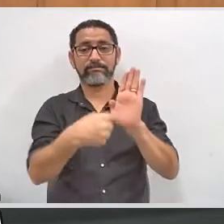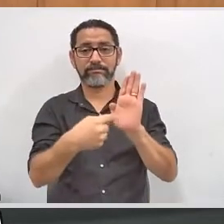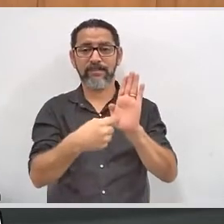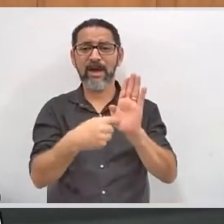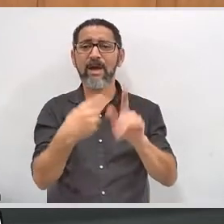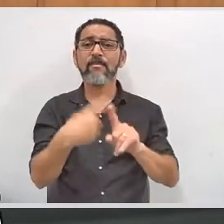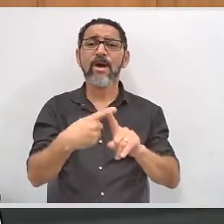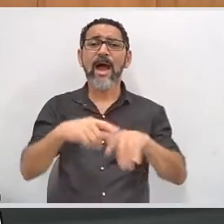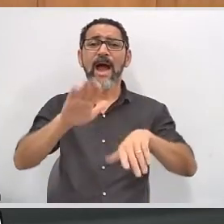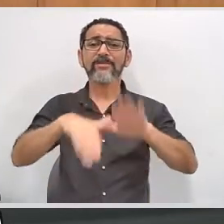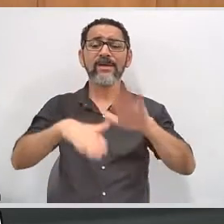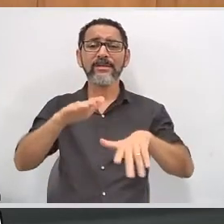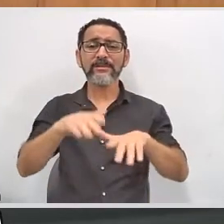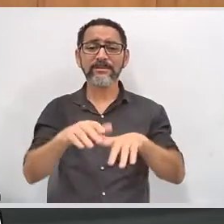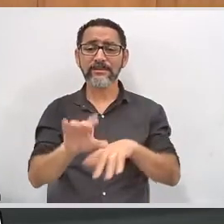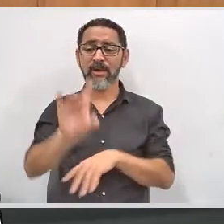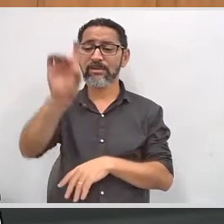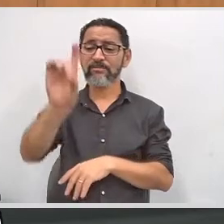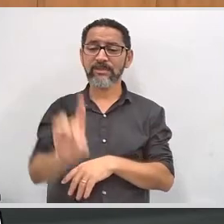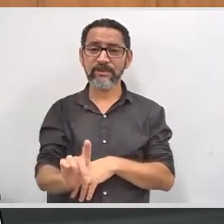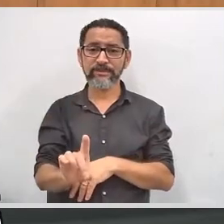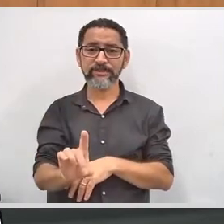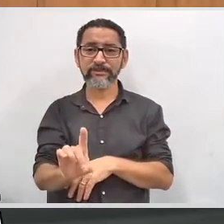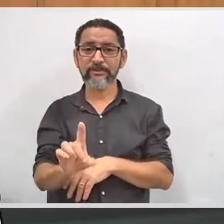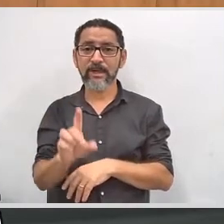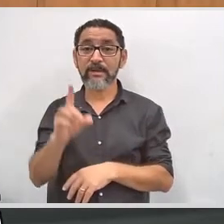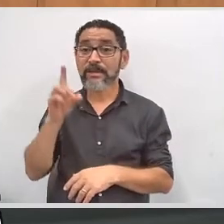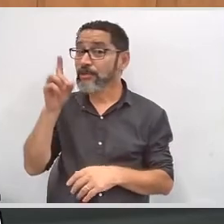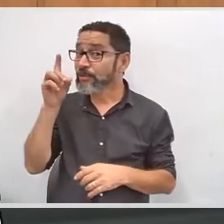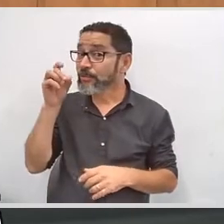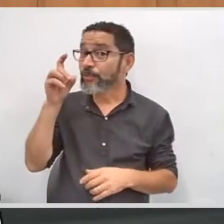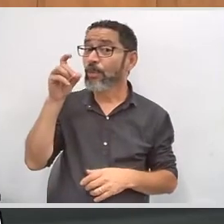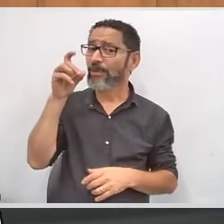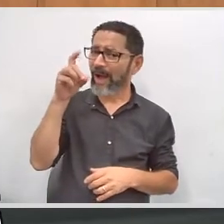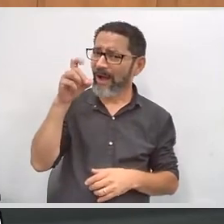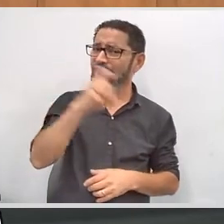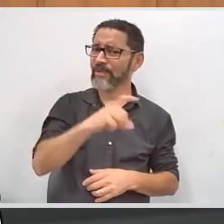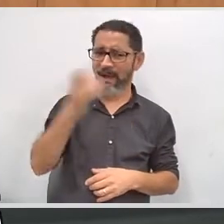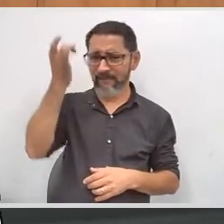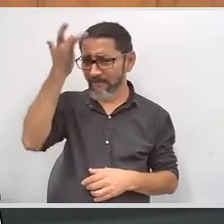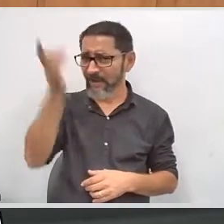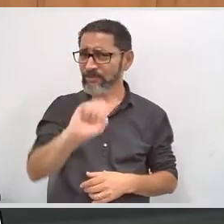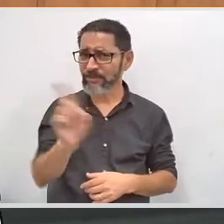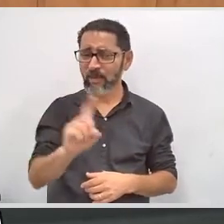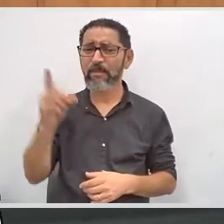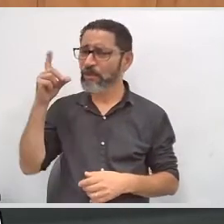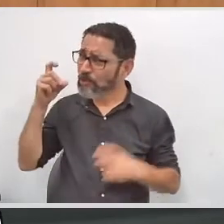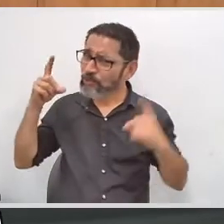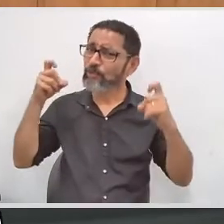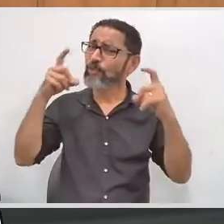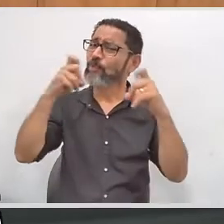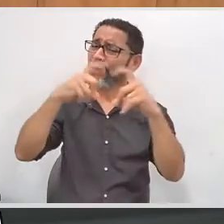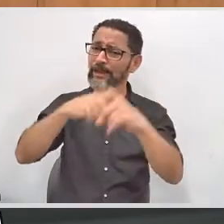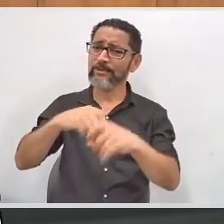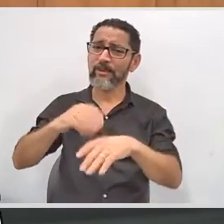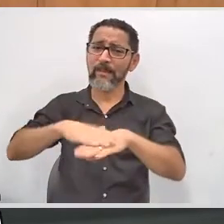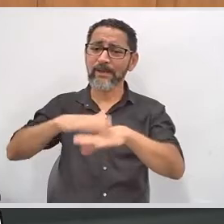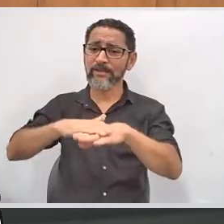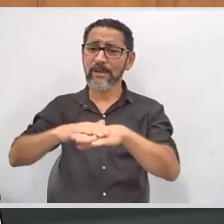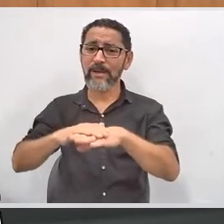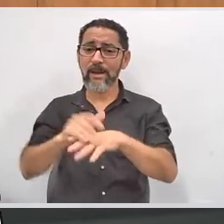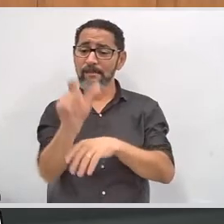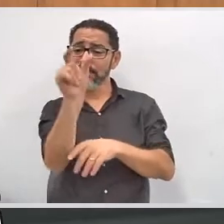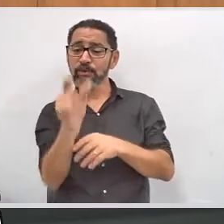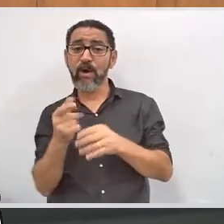muita dificuldade em votar, a justiça eleitoral atenta a esse problema faculta